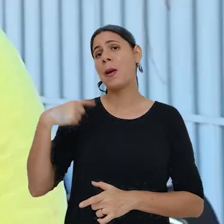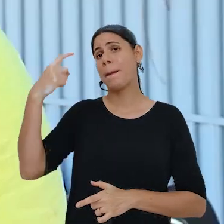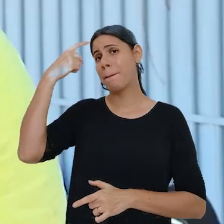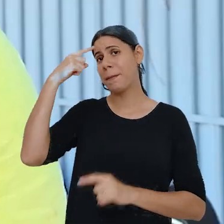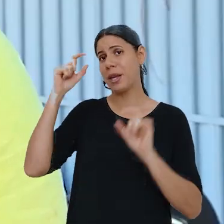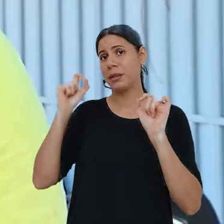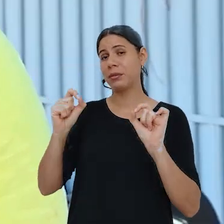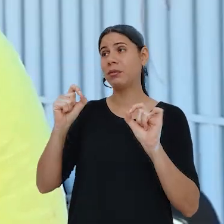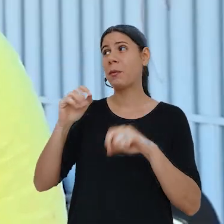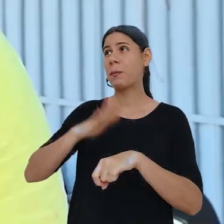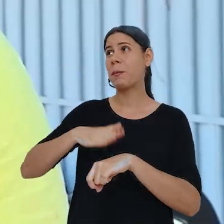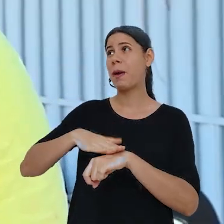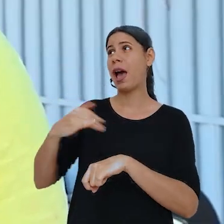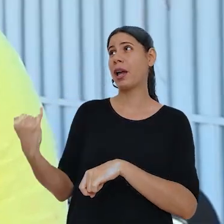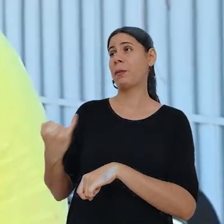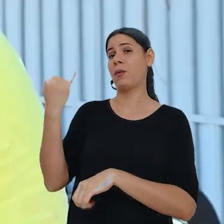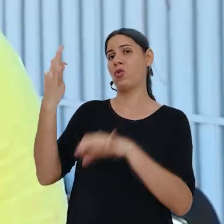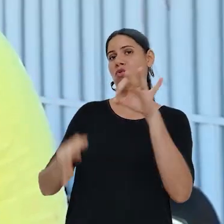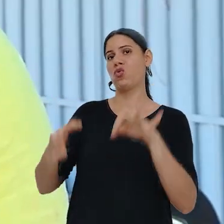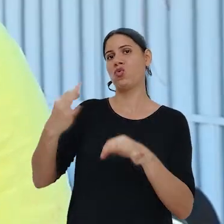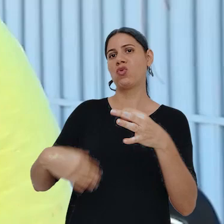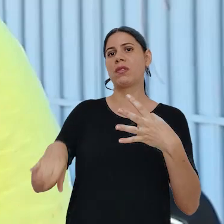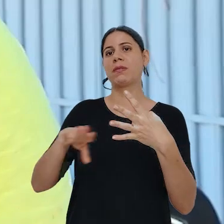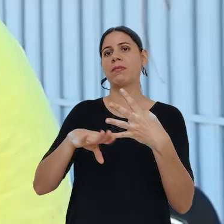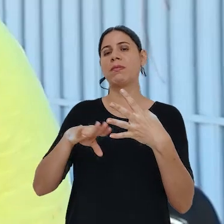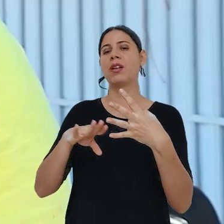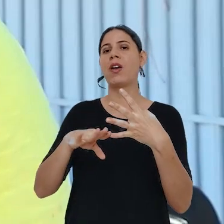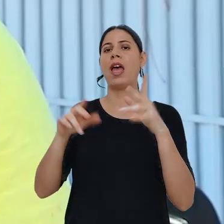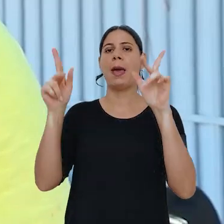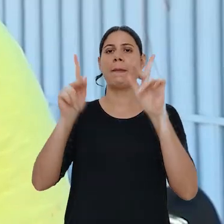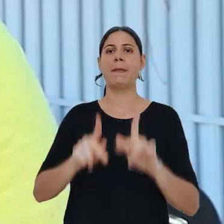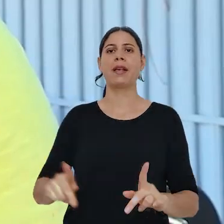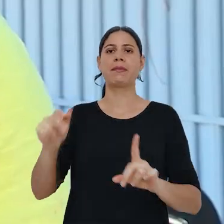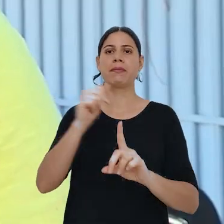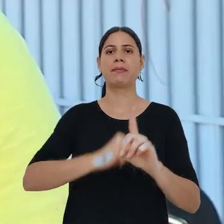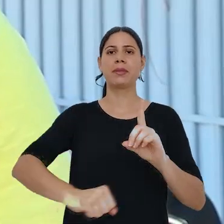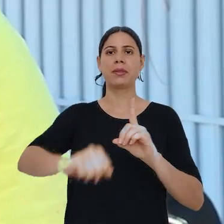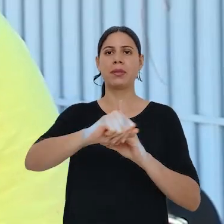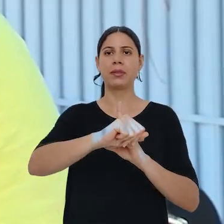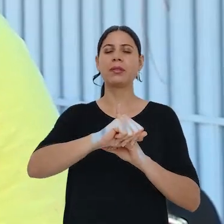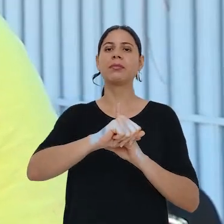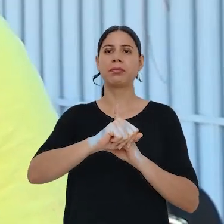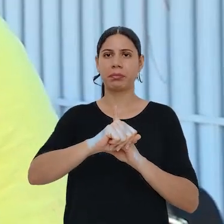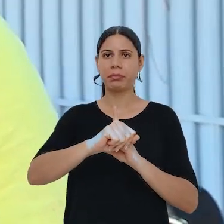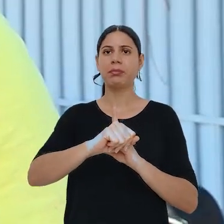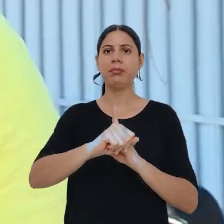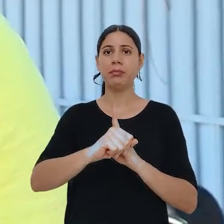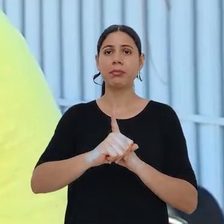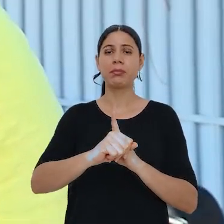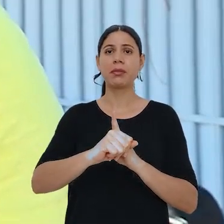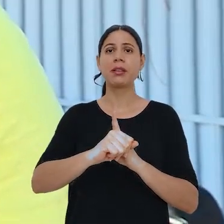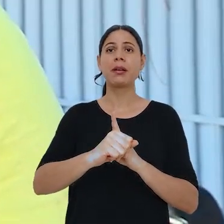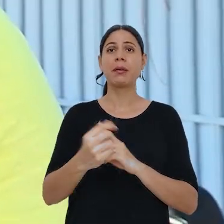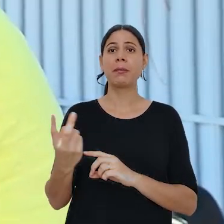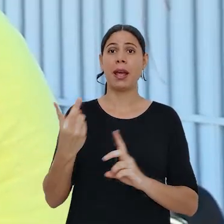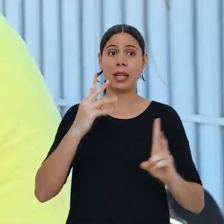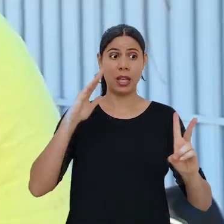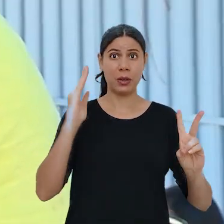Eu penso que a maior importância do juiz de primeiro grau é a pacificação social. Então, possibilitar às partes